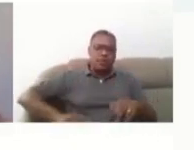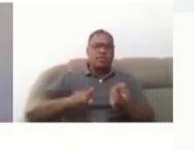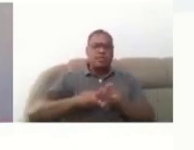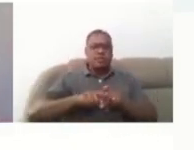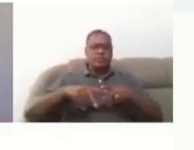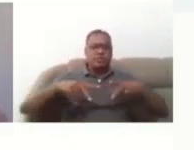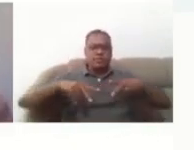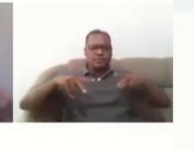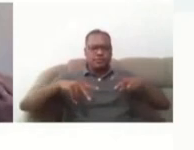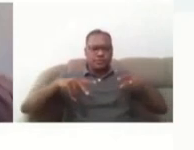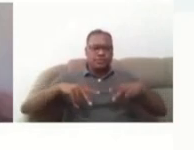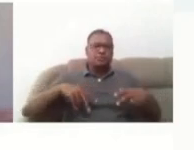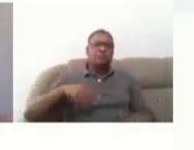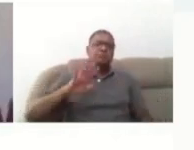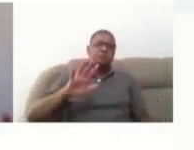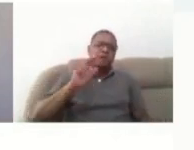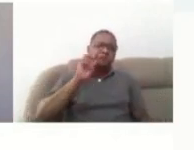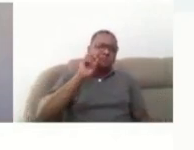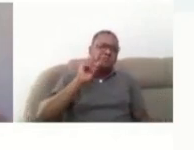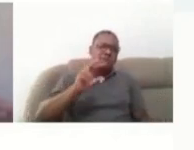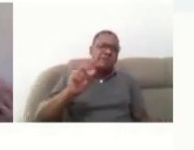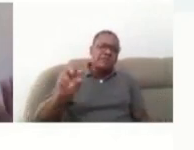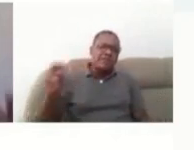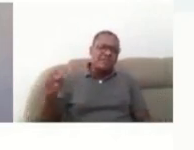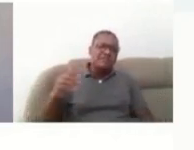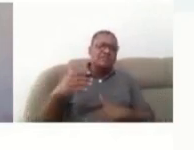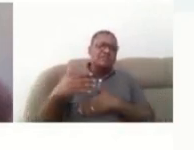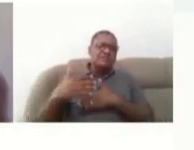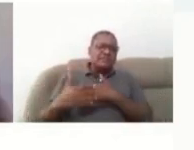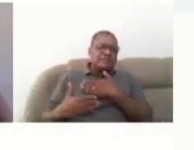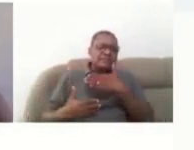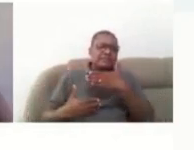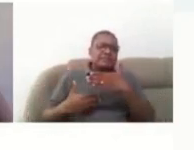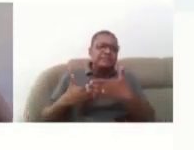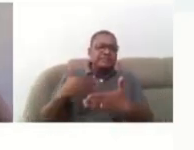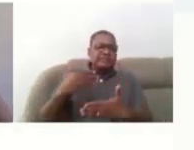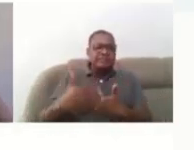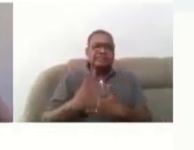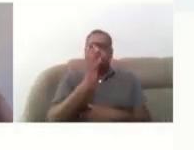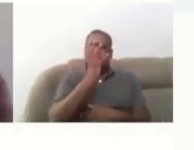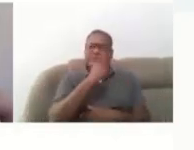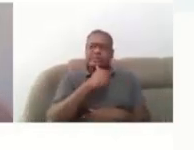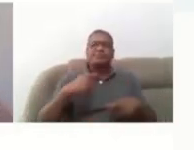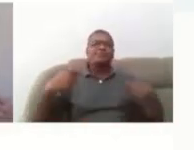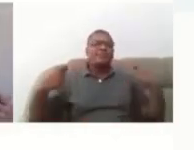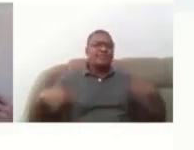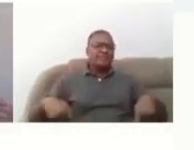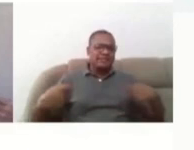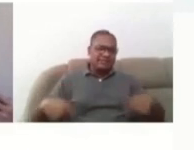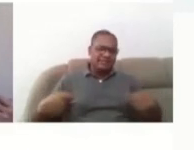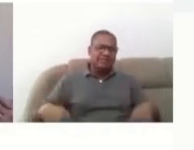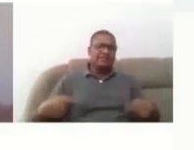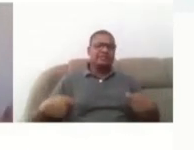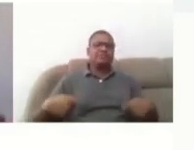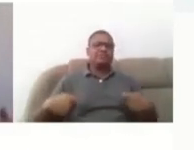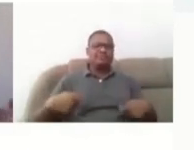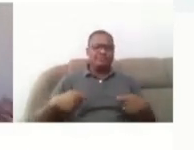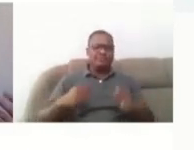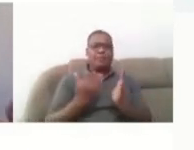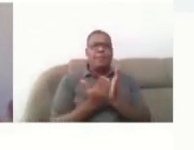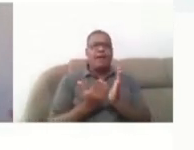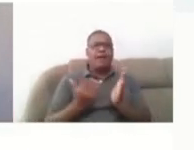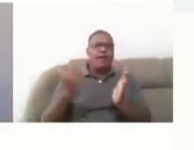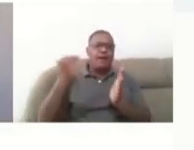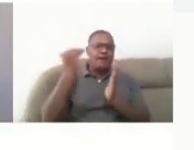vendo que isso está caminhando, assim, a passos lentos, né? Há muita necessidade de se intensificar